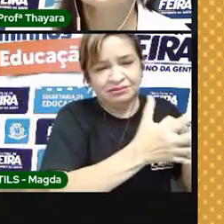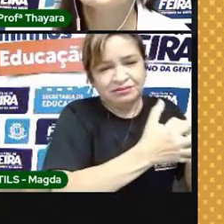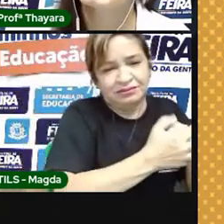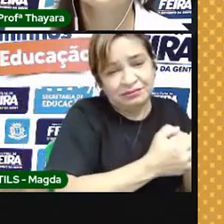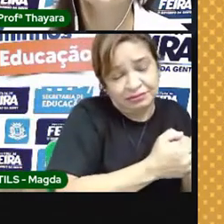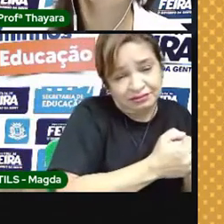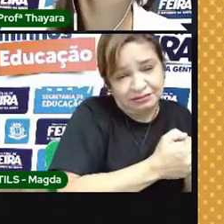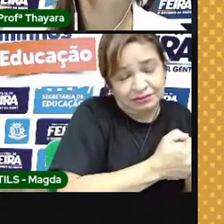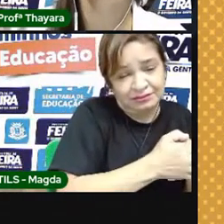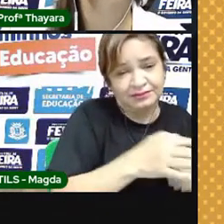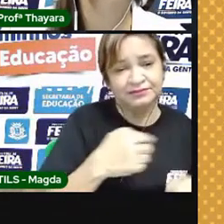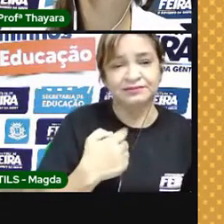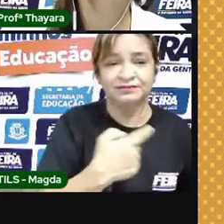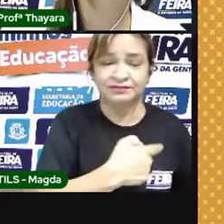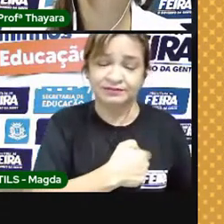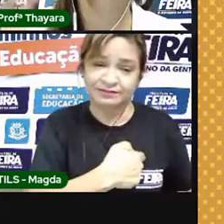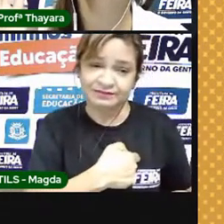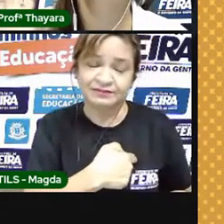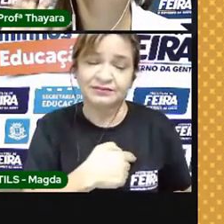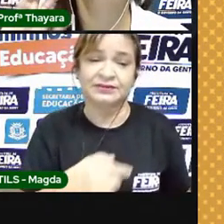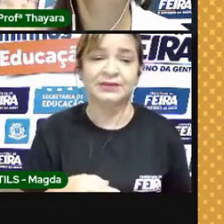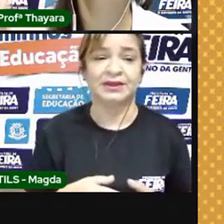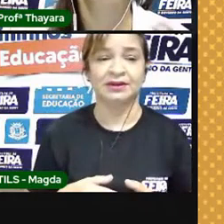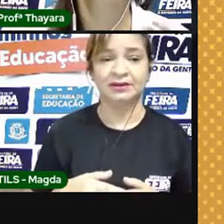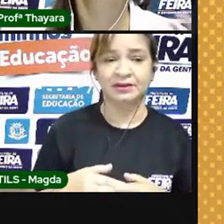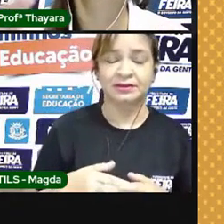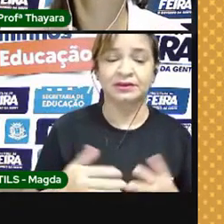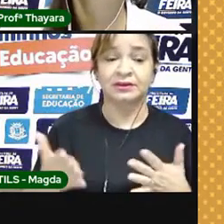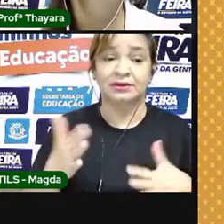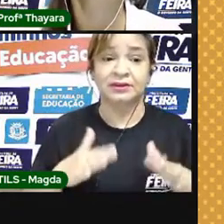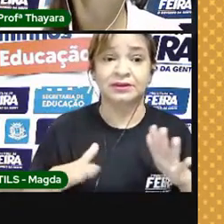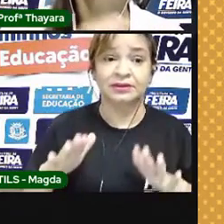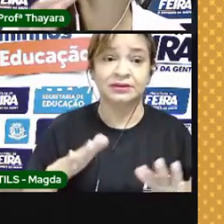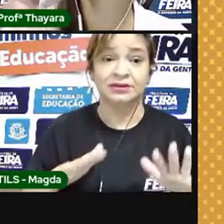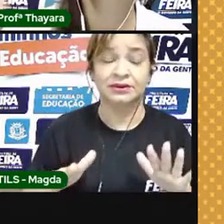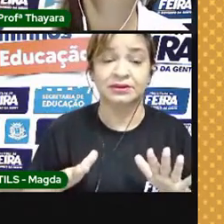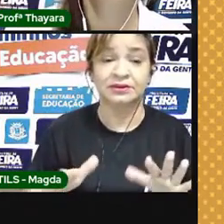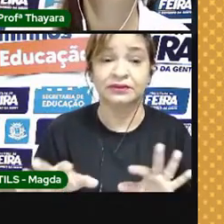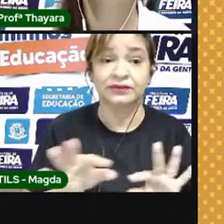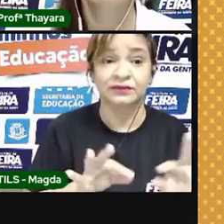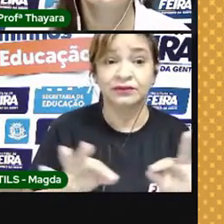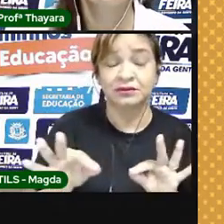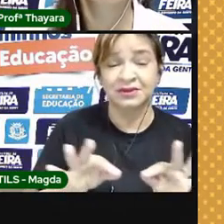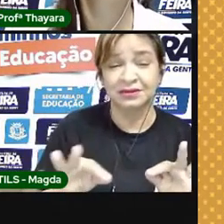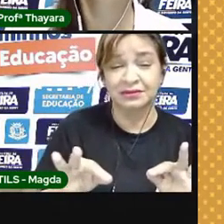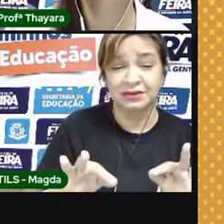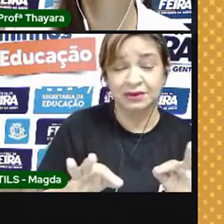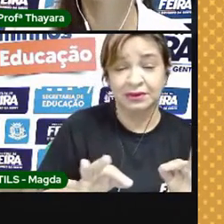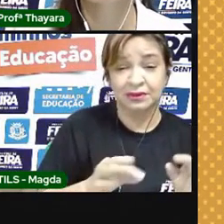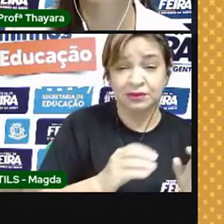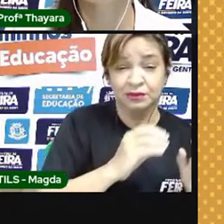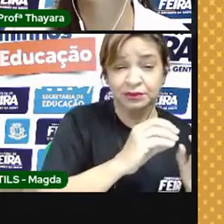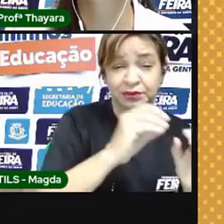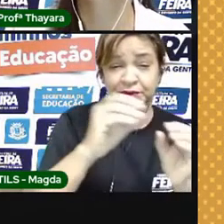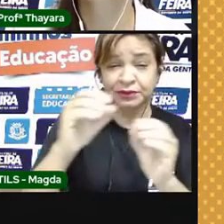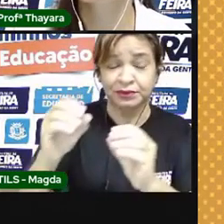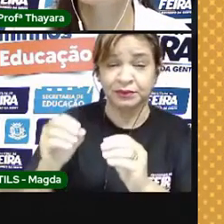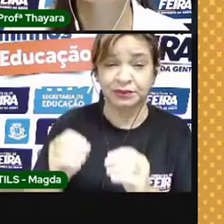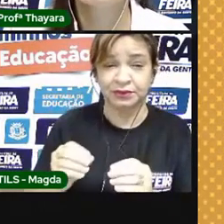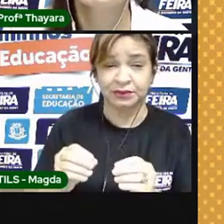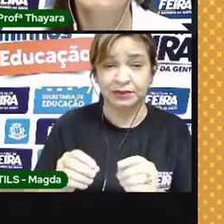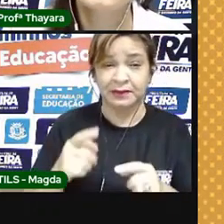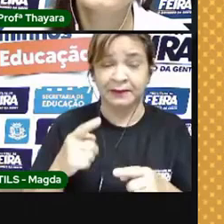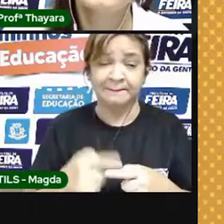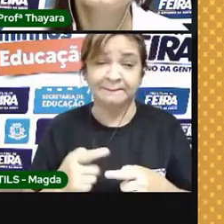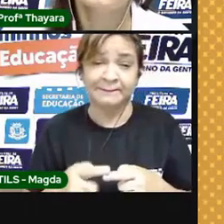causa, inclusive, essa camada de ozônio está se formando em alguns buracos nela. Justamente por causa da emissão de